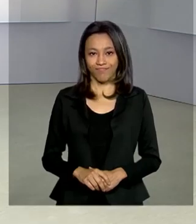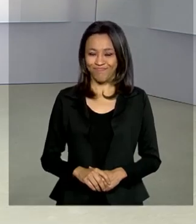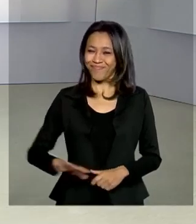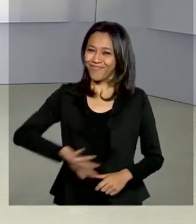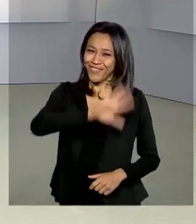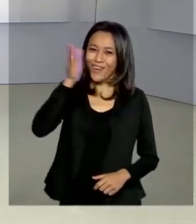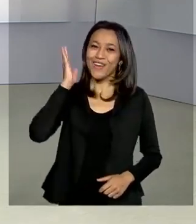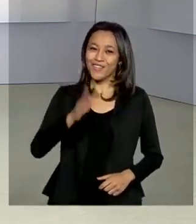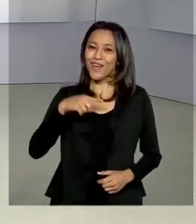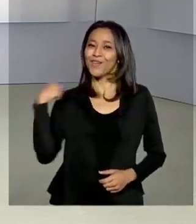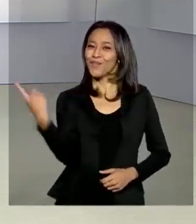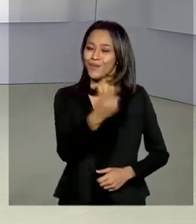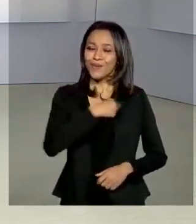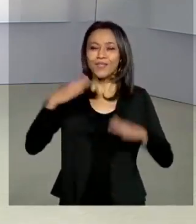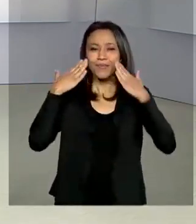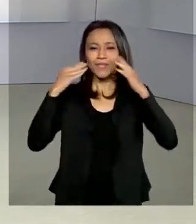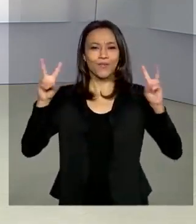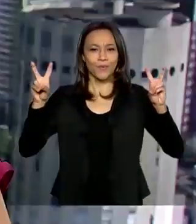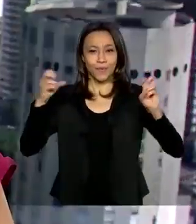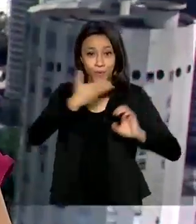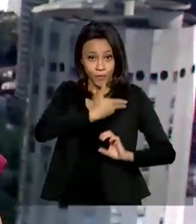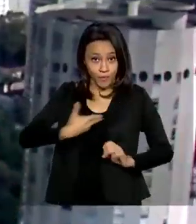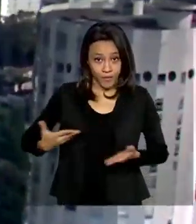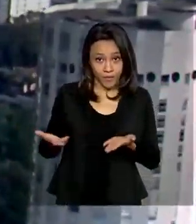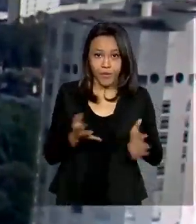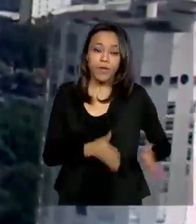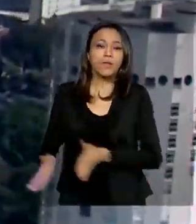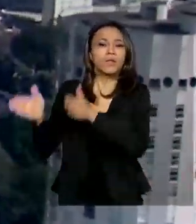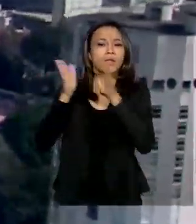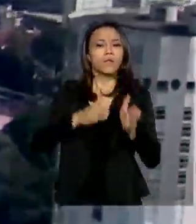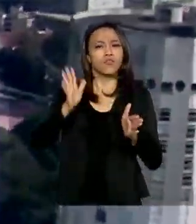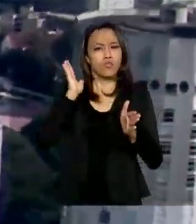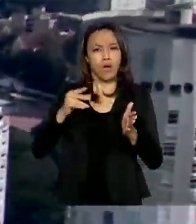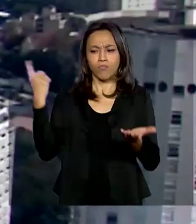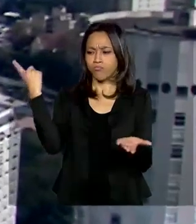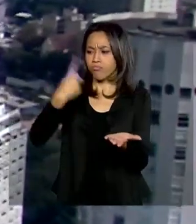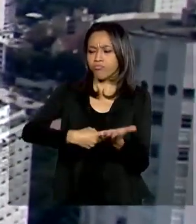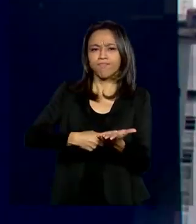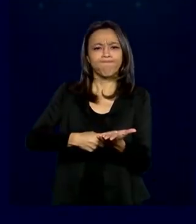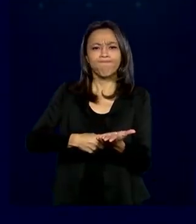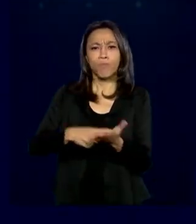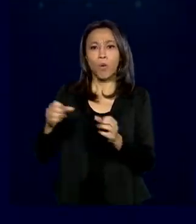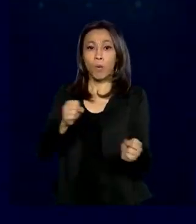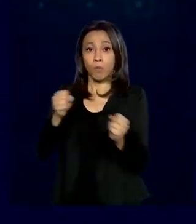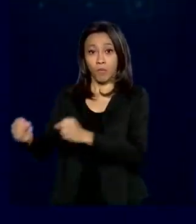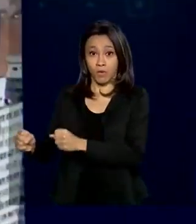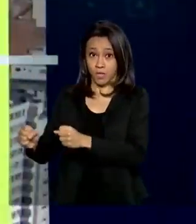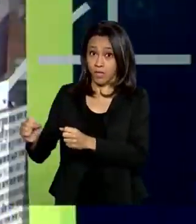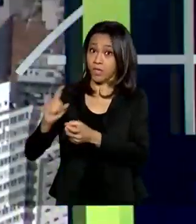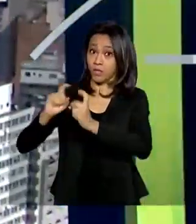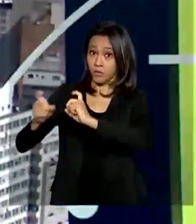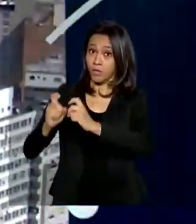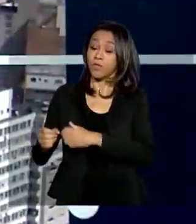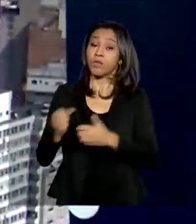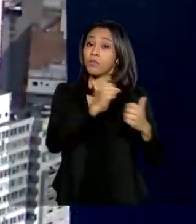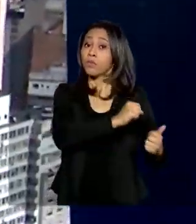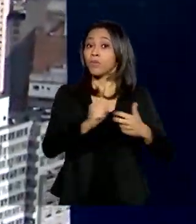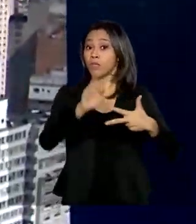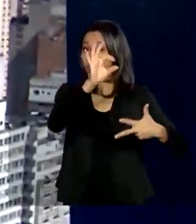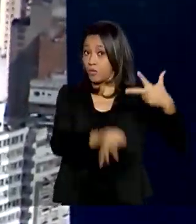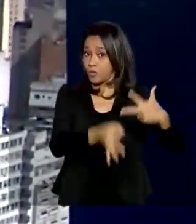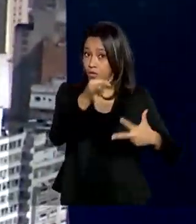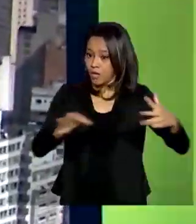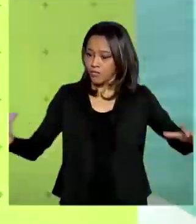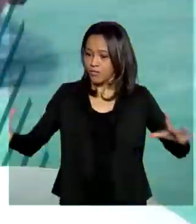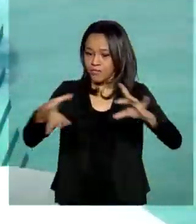Olá, já estamos de volta com o Governo Agora. Um acordo firmado entre o Executivo e o Judiciário trouxe novidades